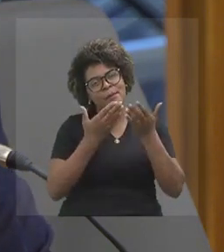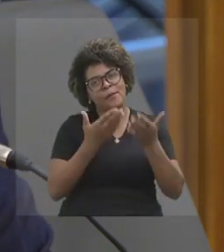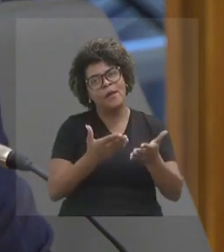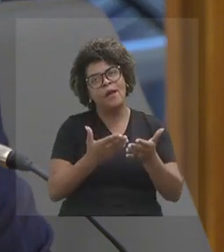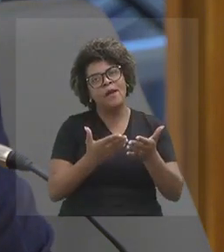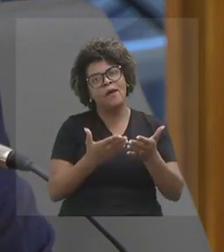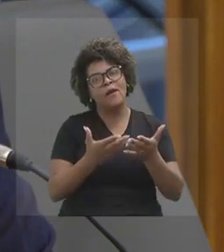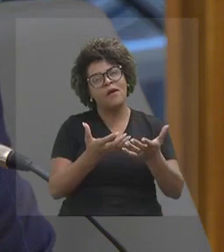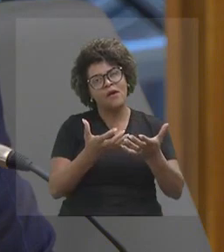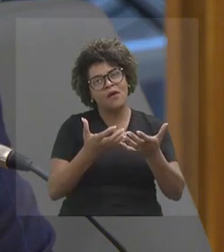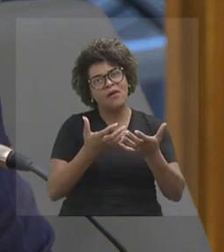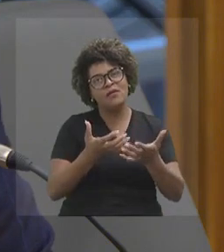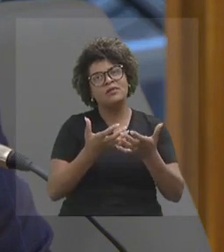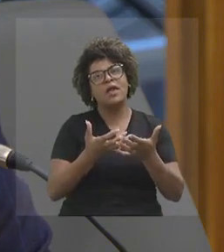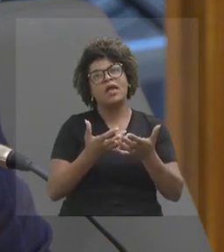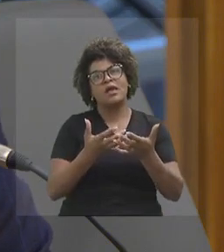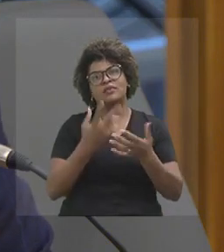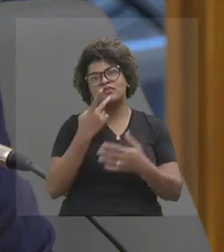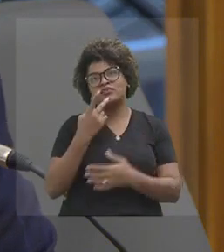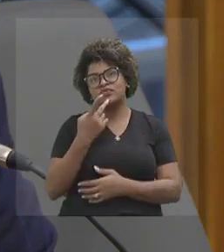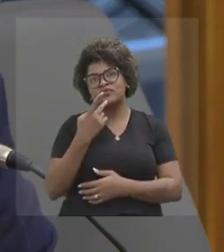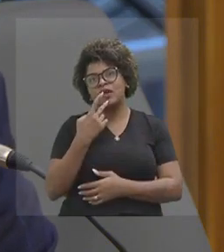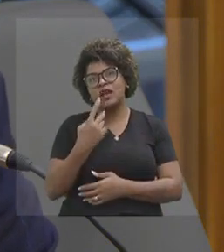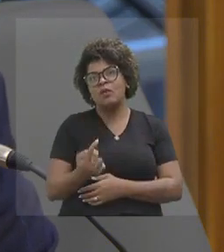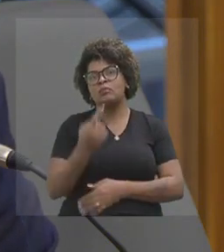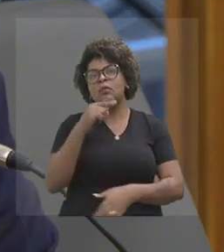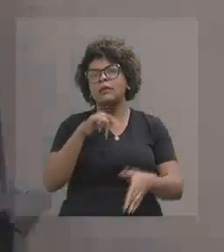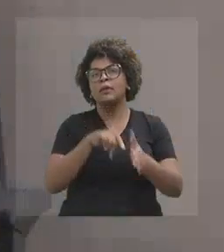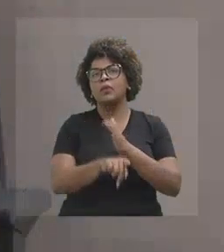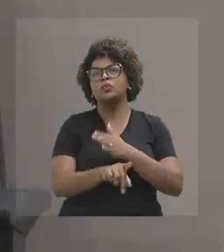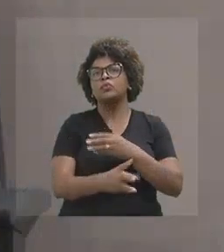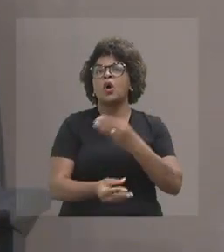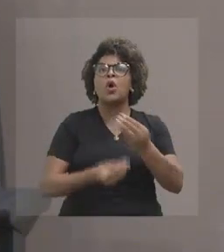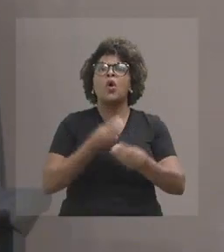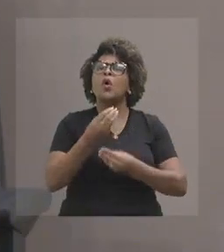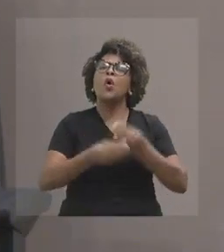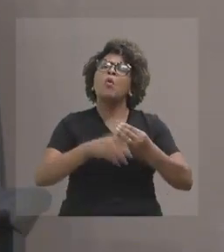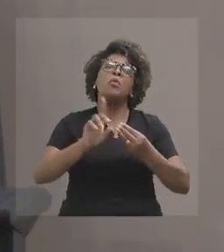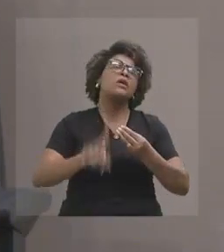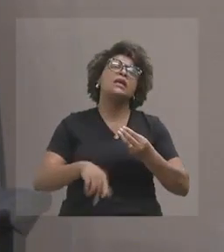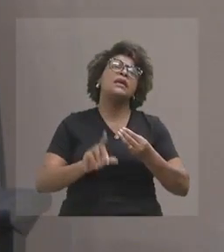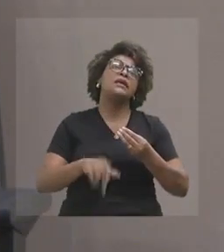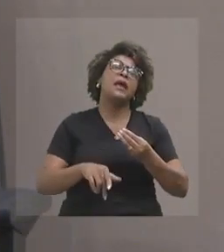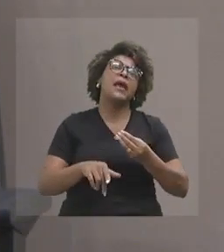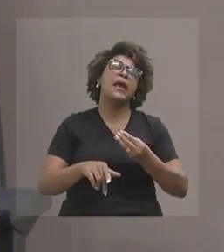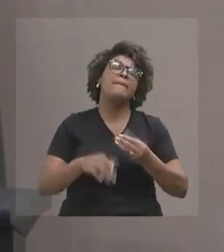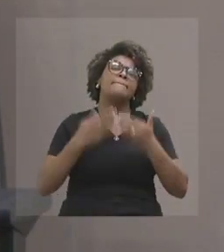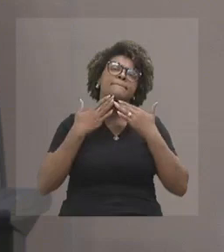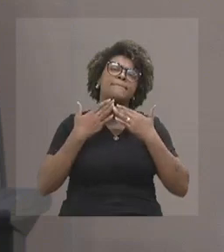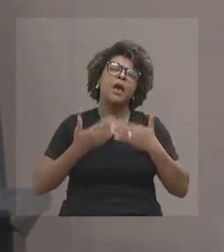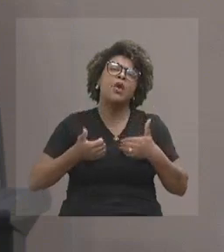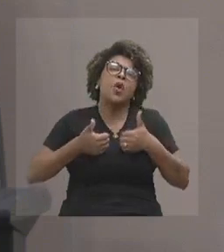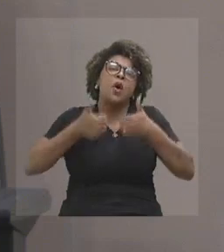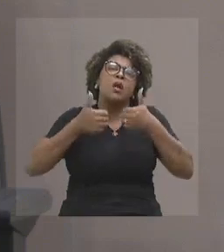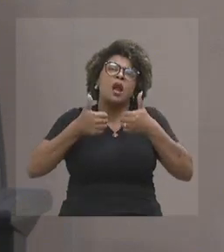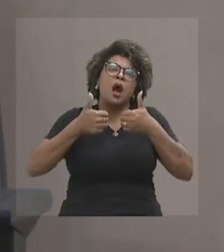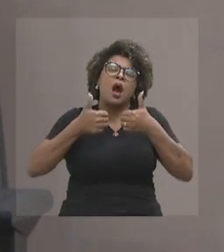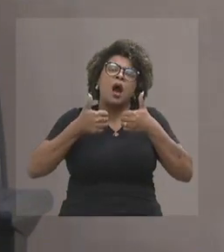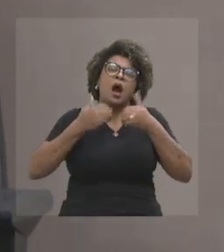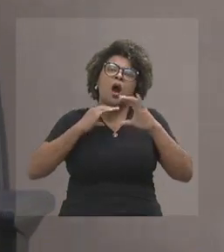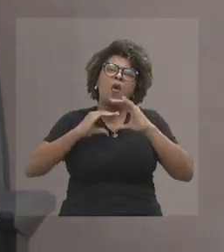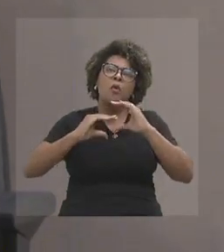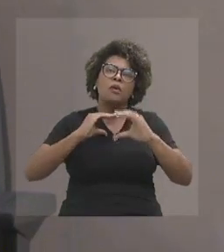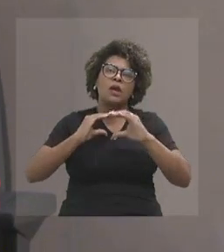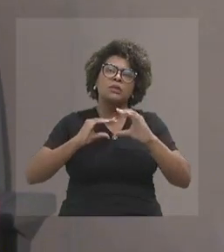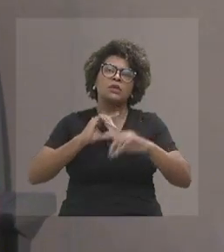só deixar mesmo o questionamento de como que essa descentralização da comunicação vai ser feita, o que